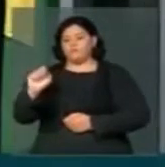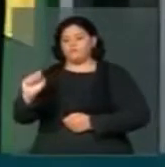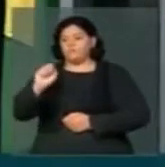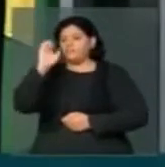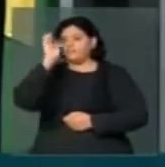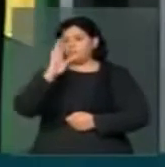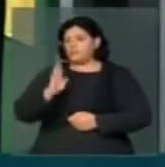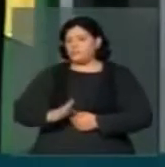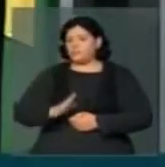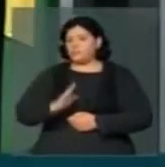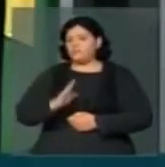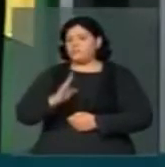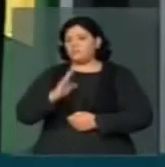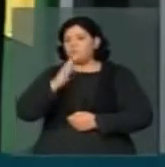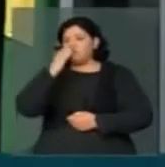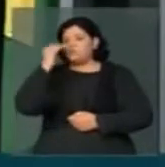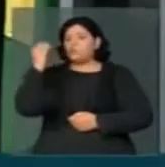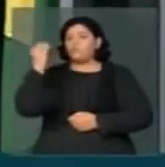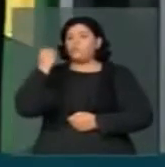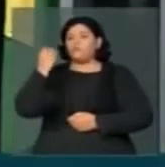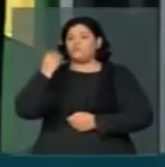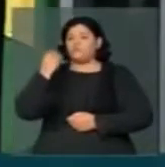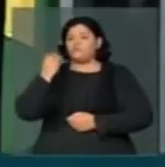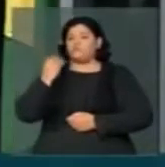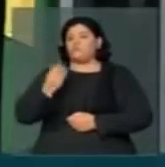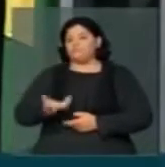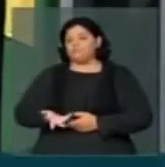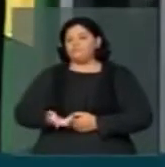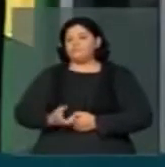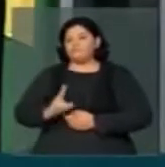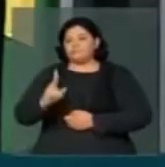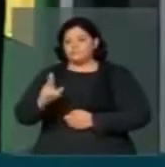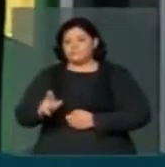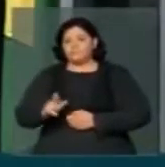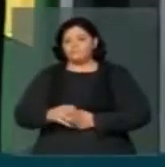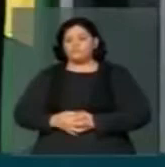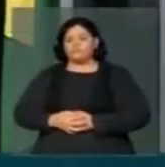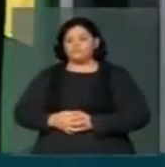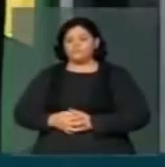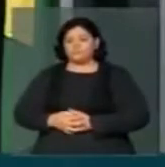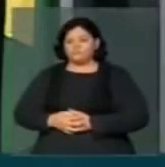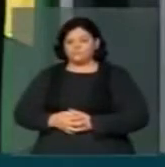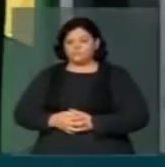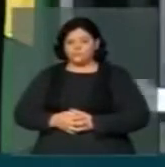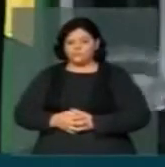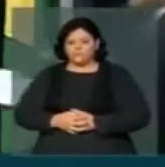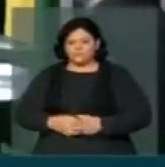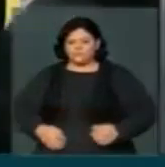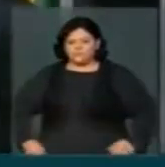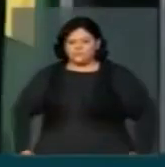episódios históricos como este que foi escrito pela Força Expedicionária Brasileira. Obrigado. Obrigado.